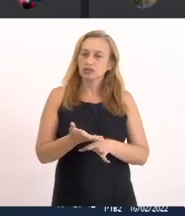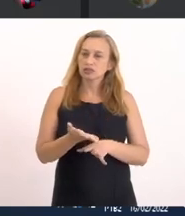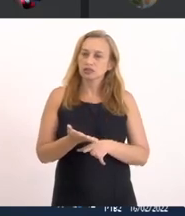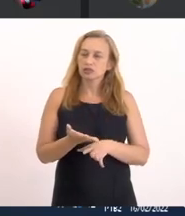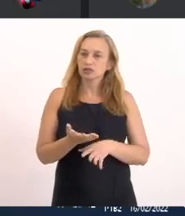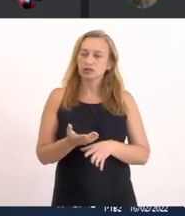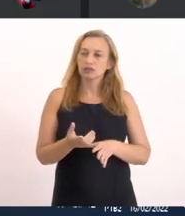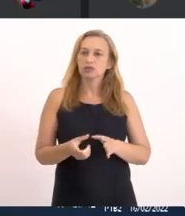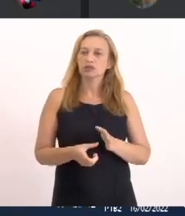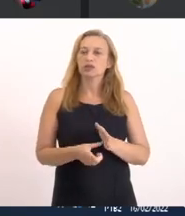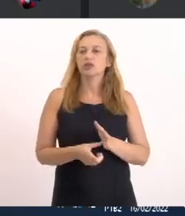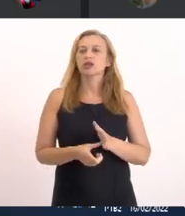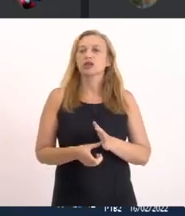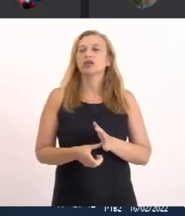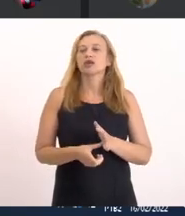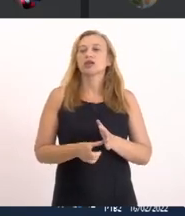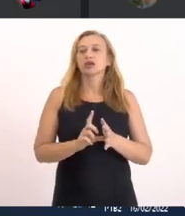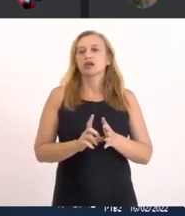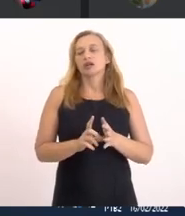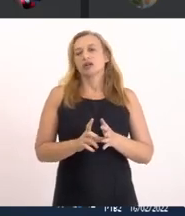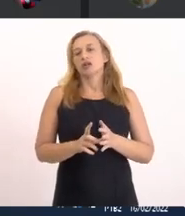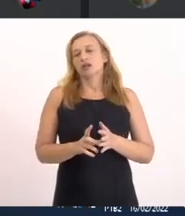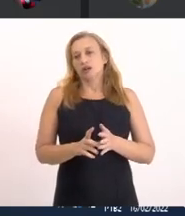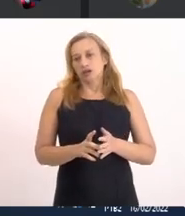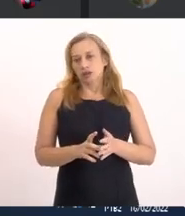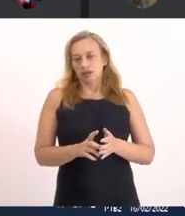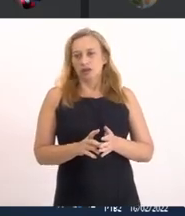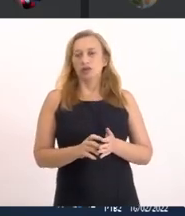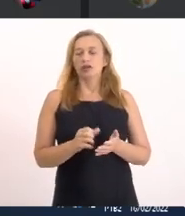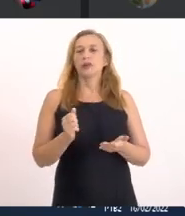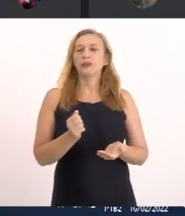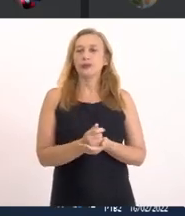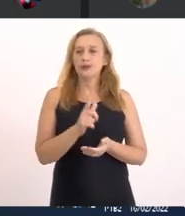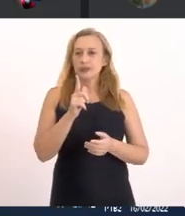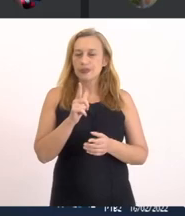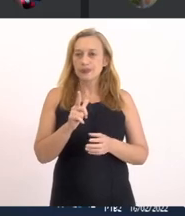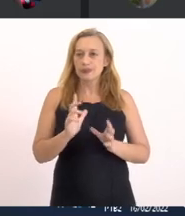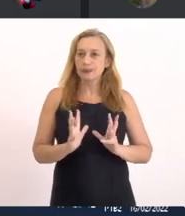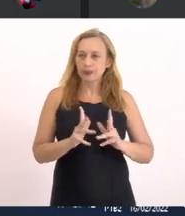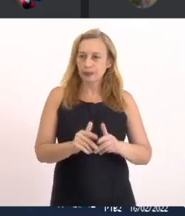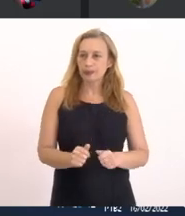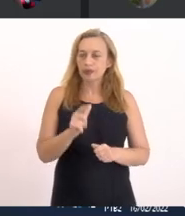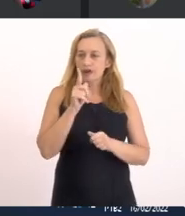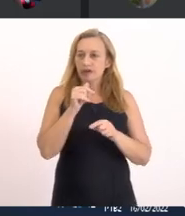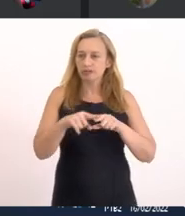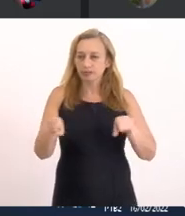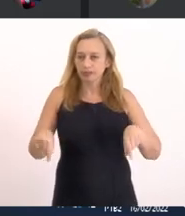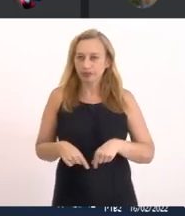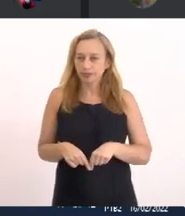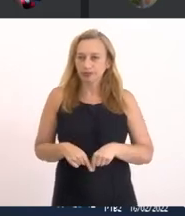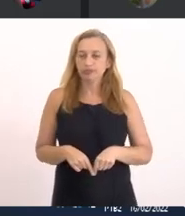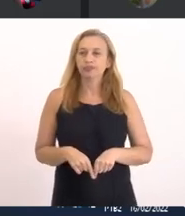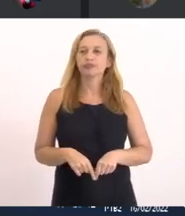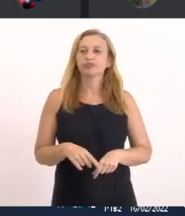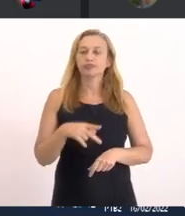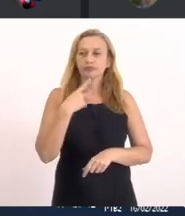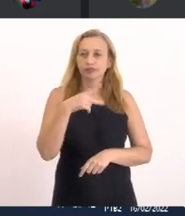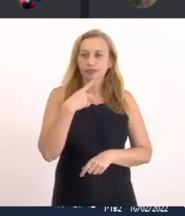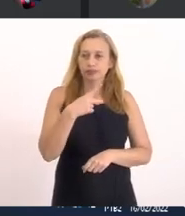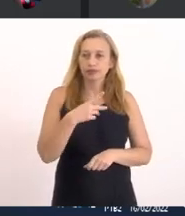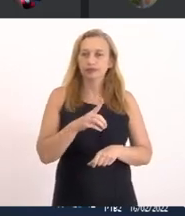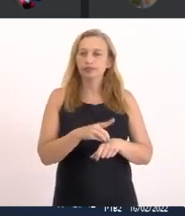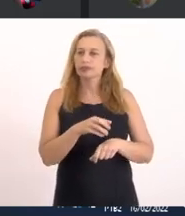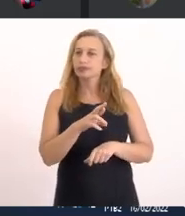Da pandemia Nós entregamos Ela para tirar Os aportes de esgoto Da lagoa de Jacarepiá Citada Pela doutora